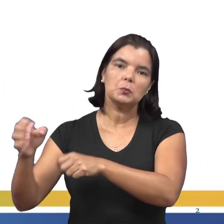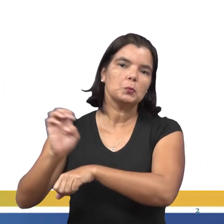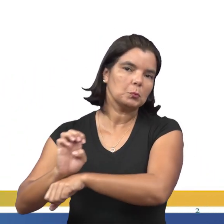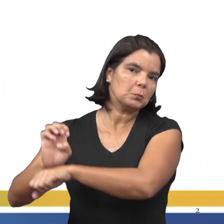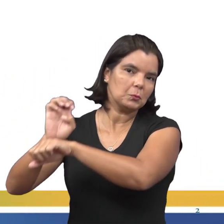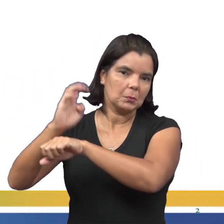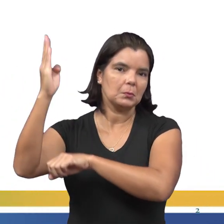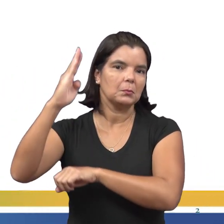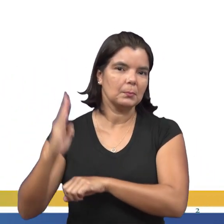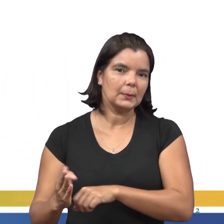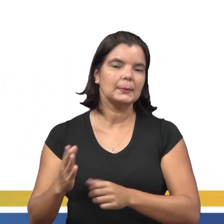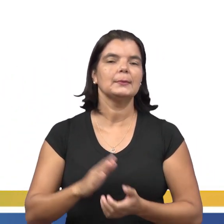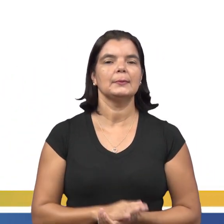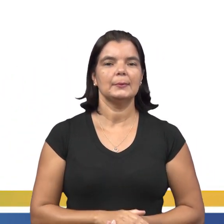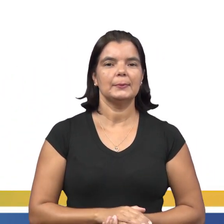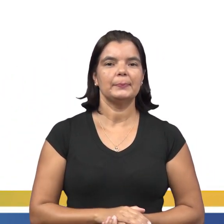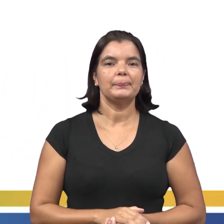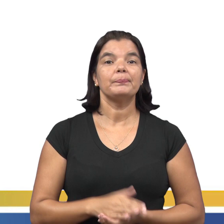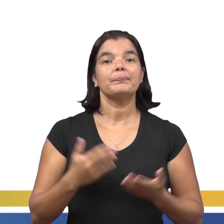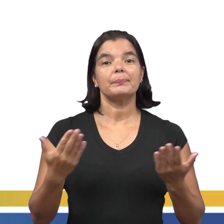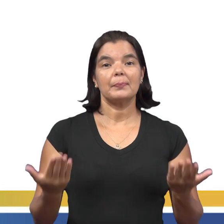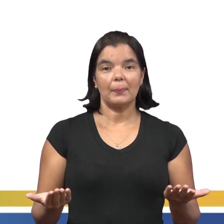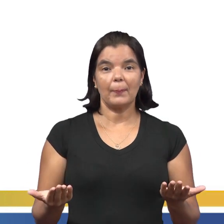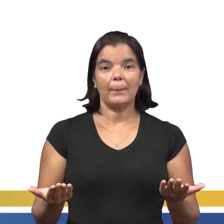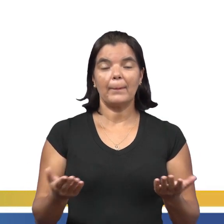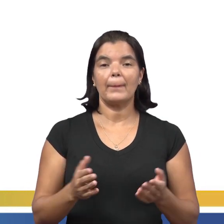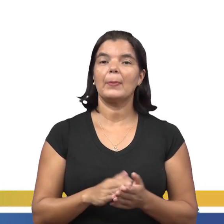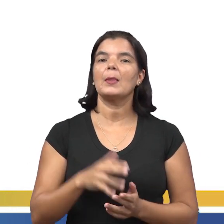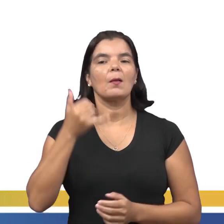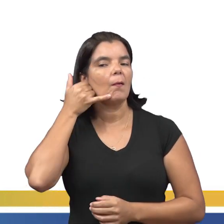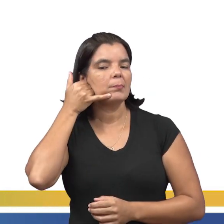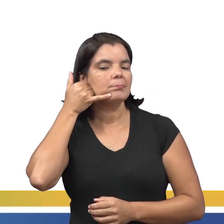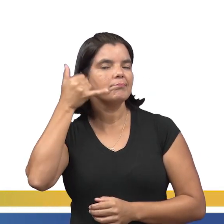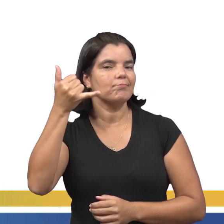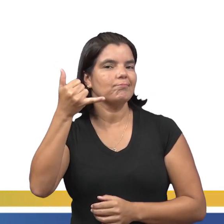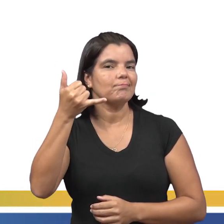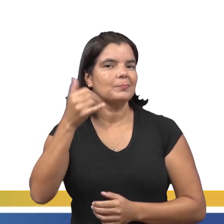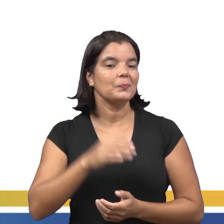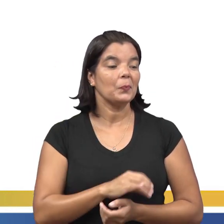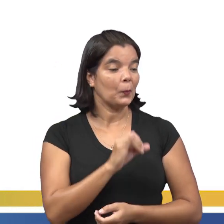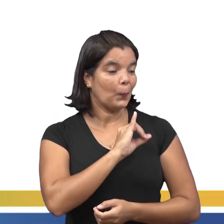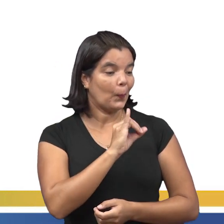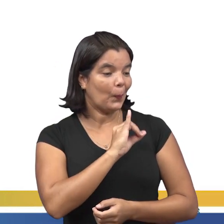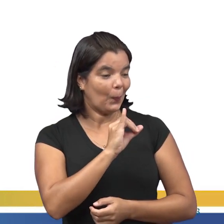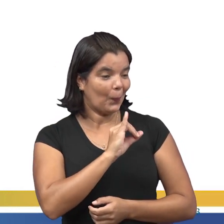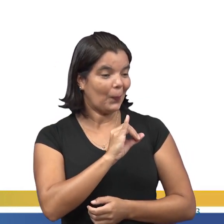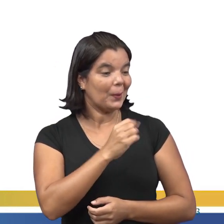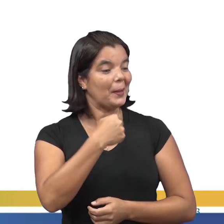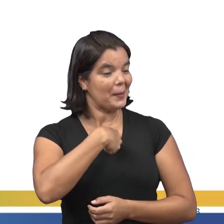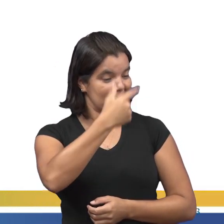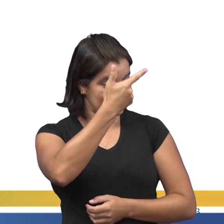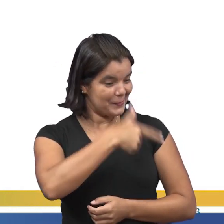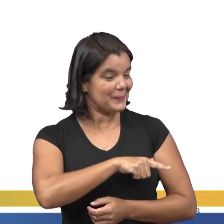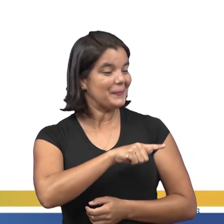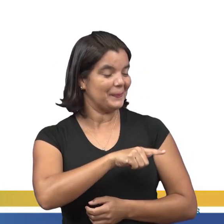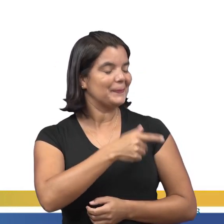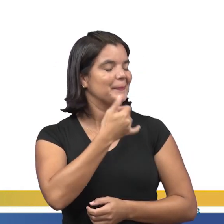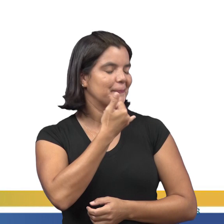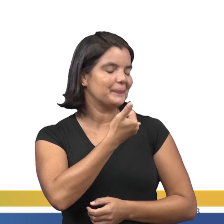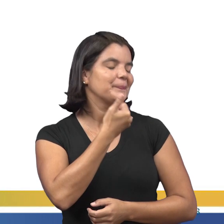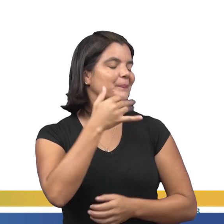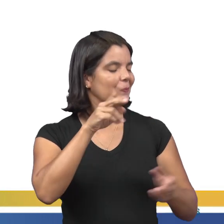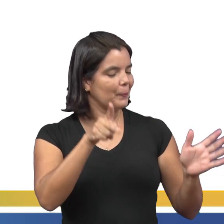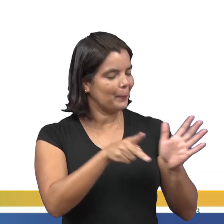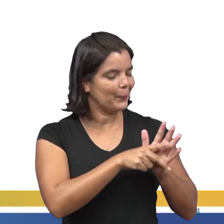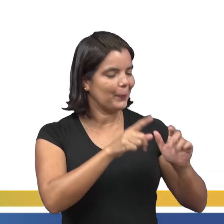do Brasil. E aí a primeira liga e diz Oi, sou eu de novo falando aqui